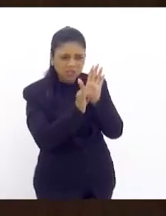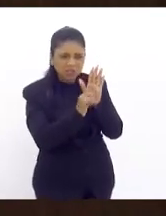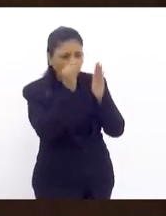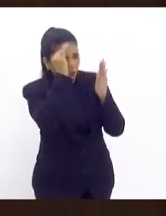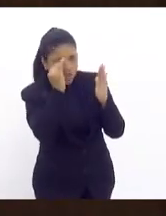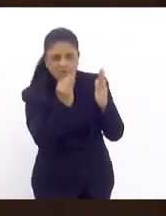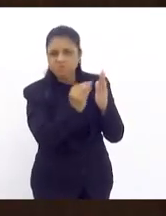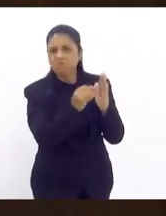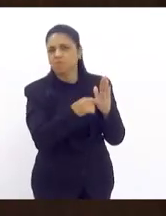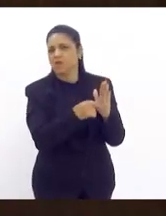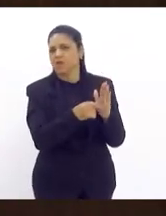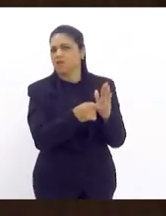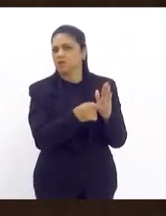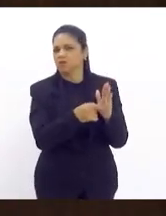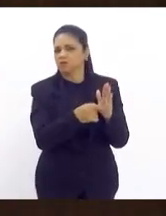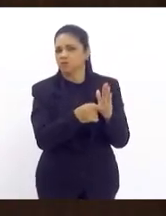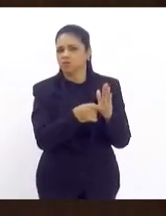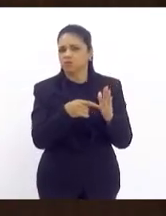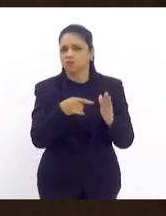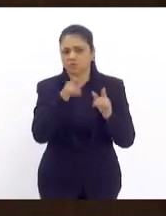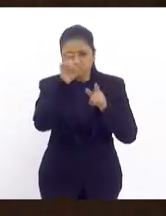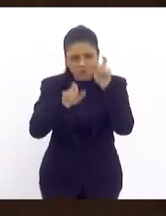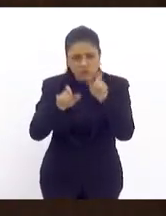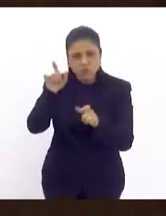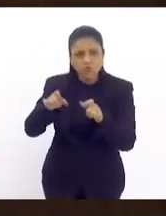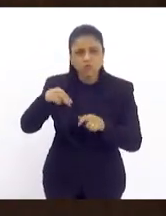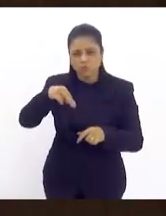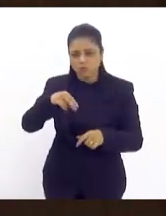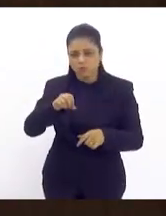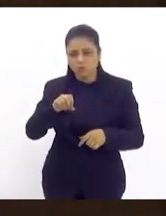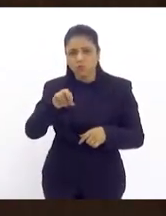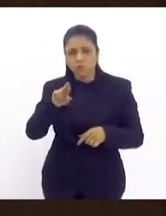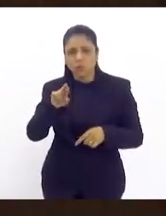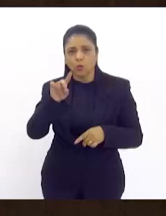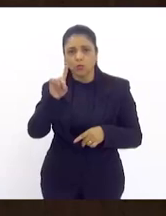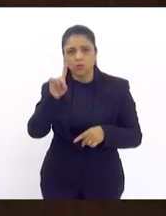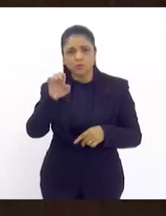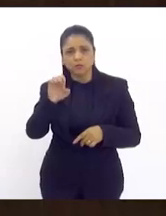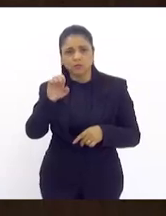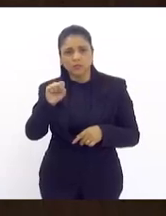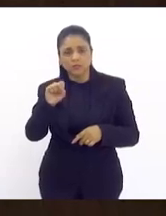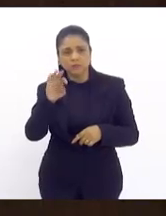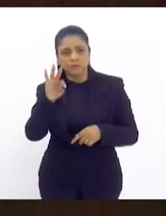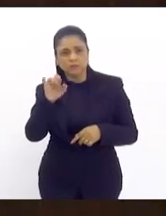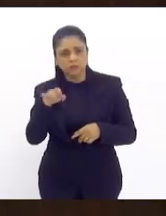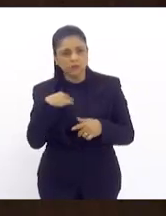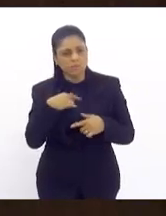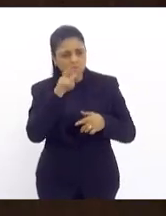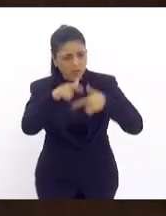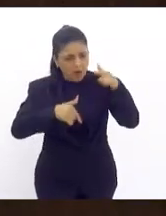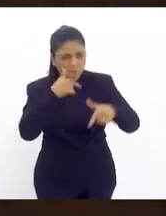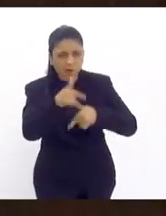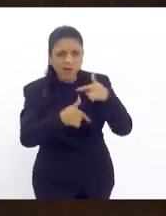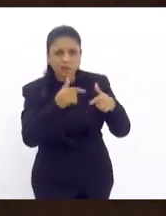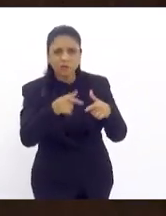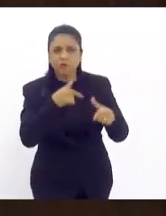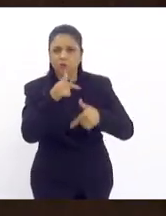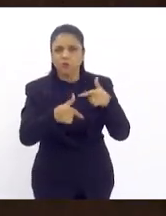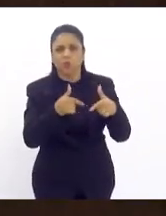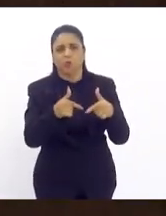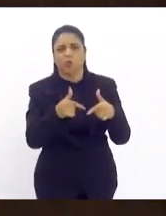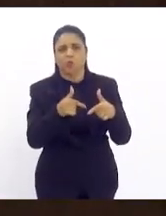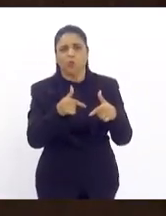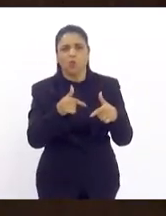Respeite os nordestinos, respeite o trabalhador de bem que está ali naquela feira com o seu sustento e